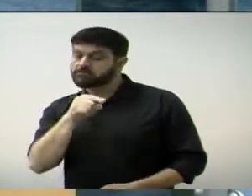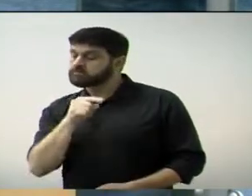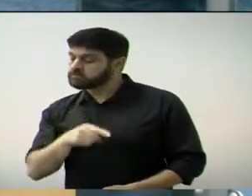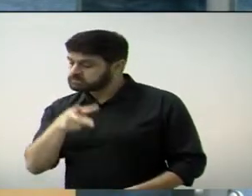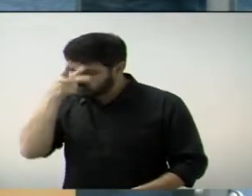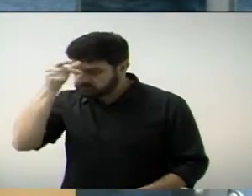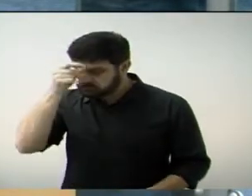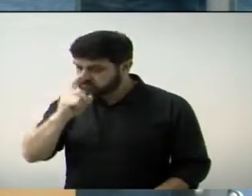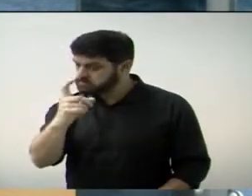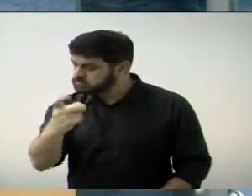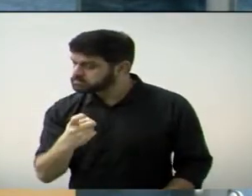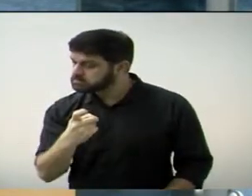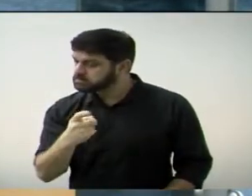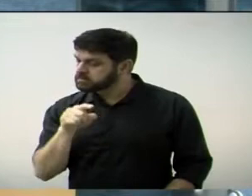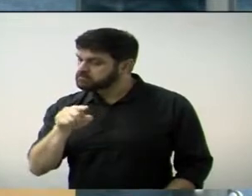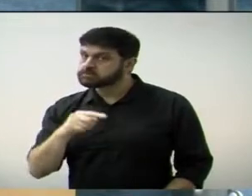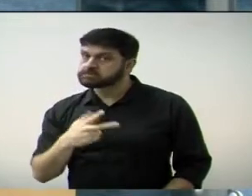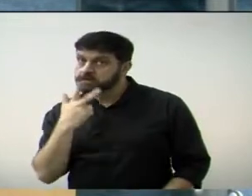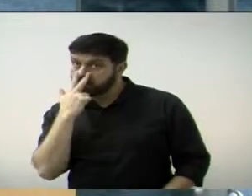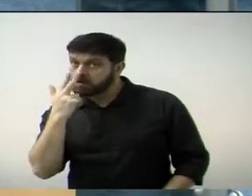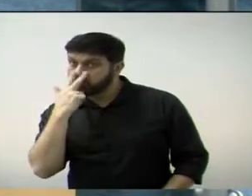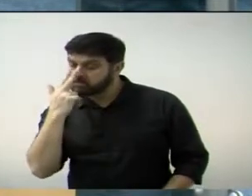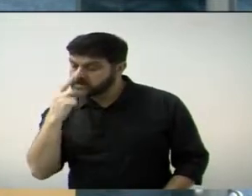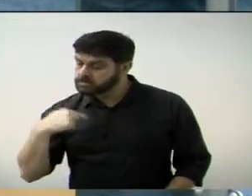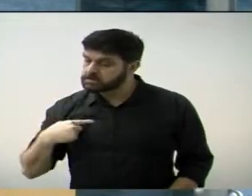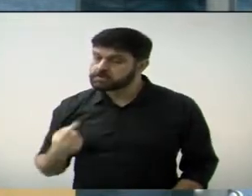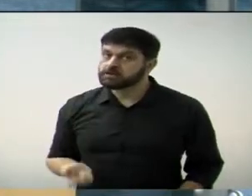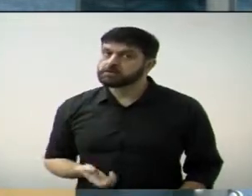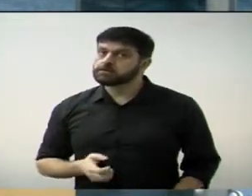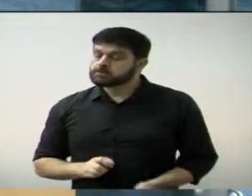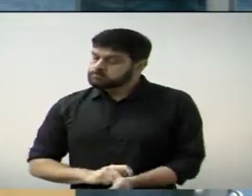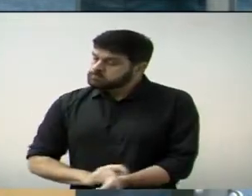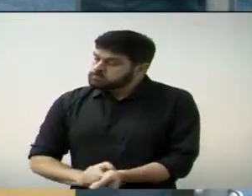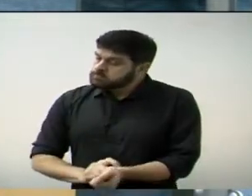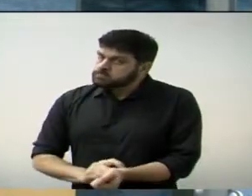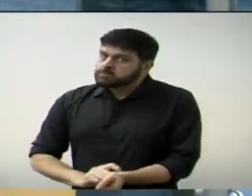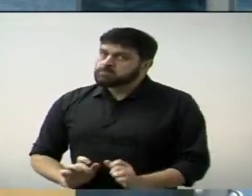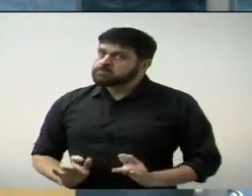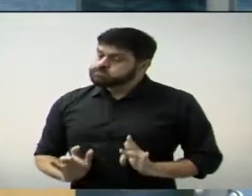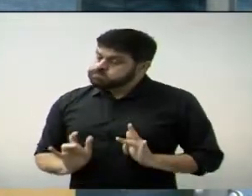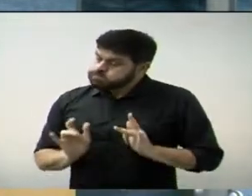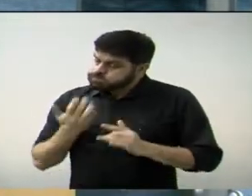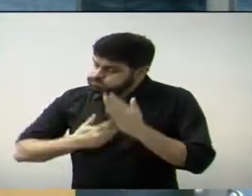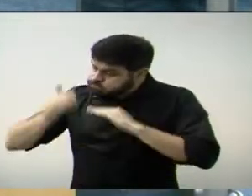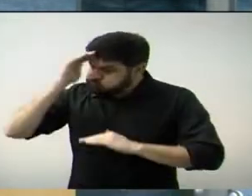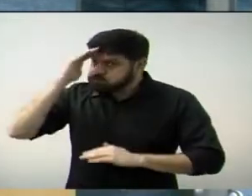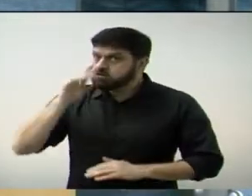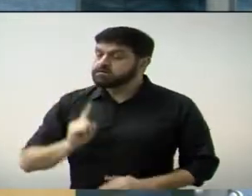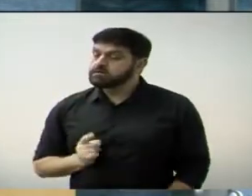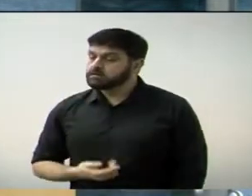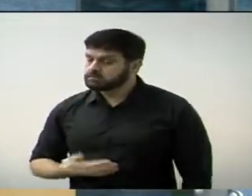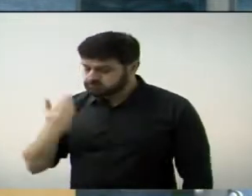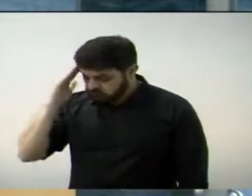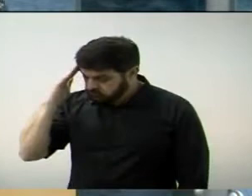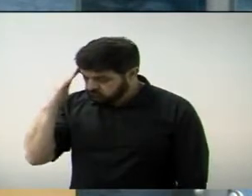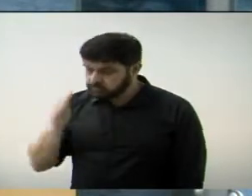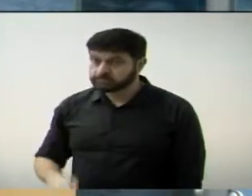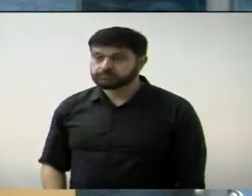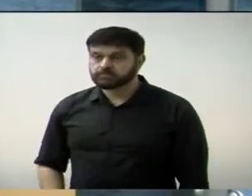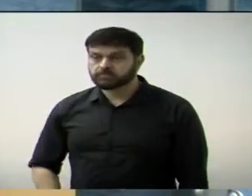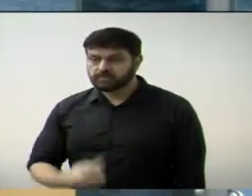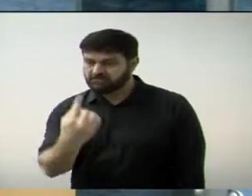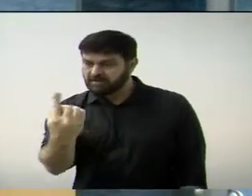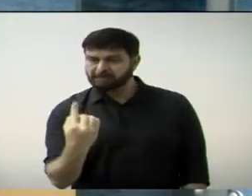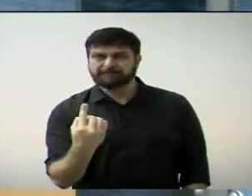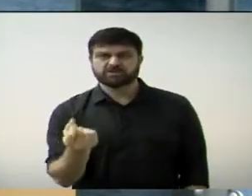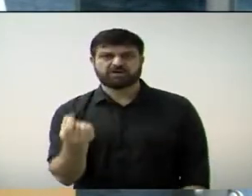me inspirando dentro de mim, meus instintos primitivos, porque o senhor não dá para entender uma coisa dessa. Mandar pessoas para vir